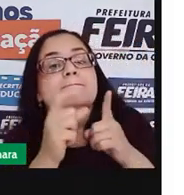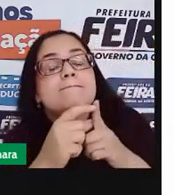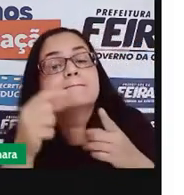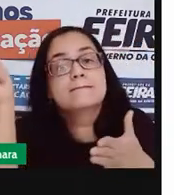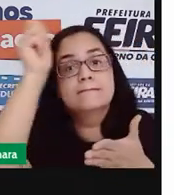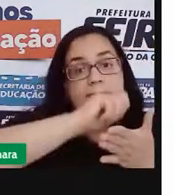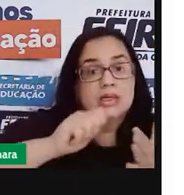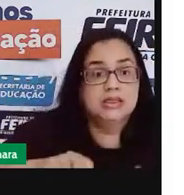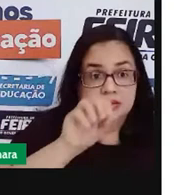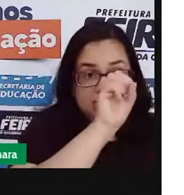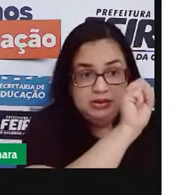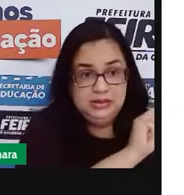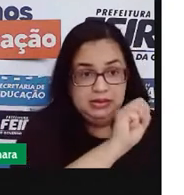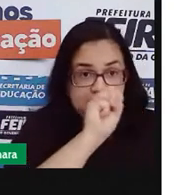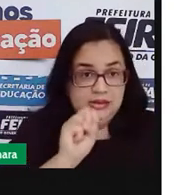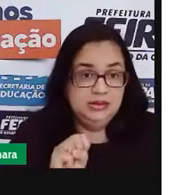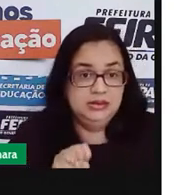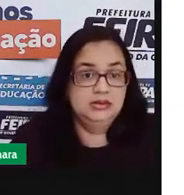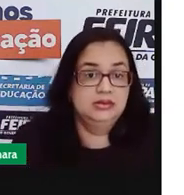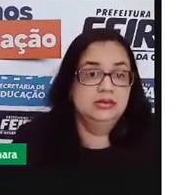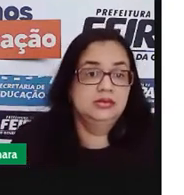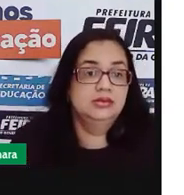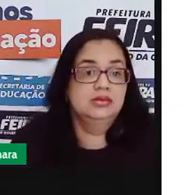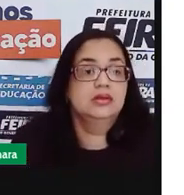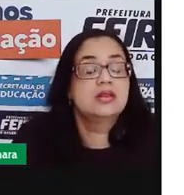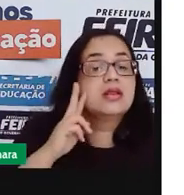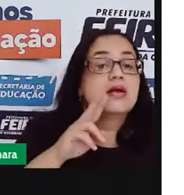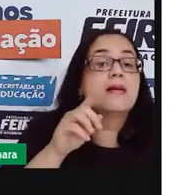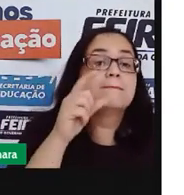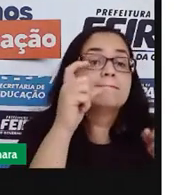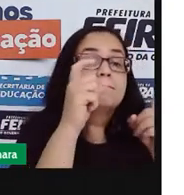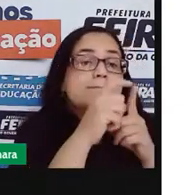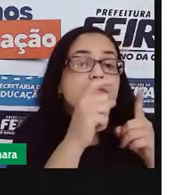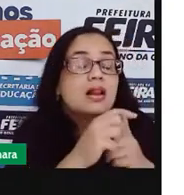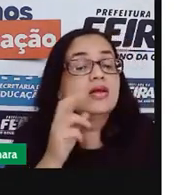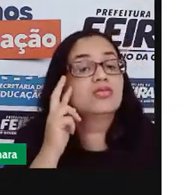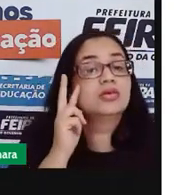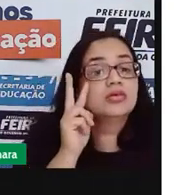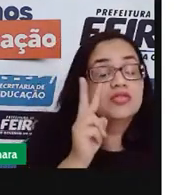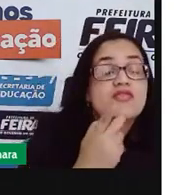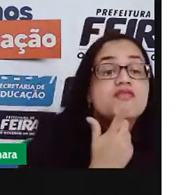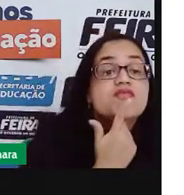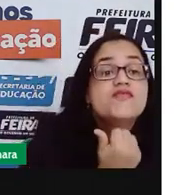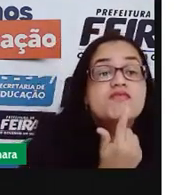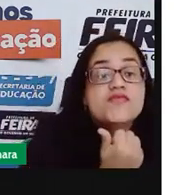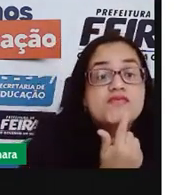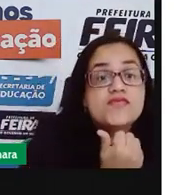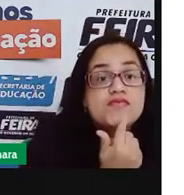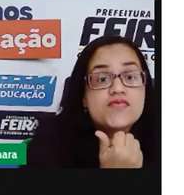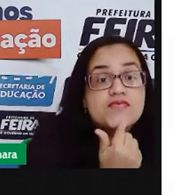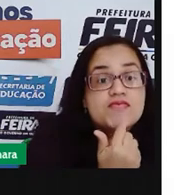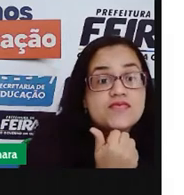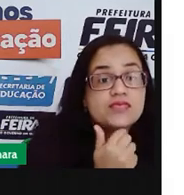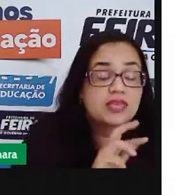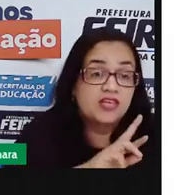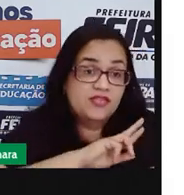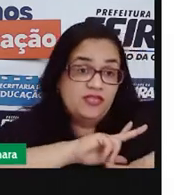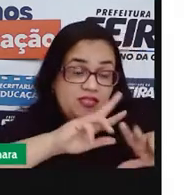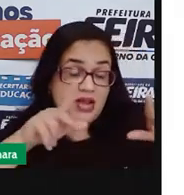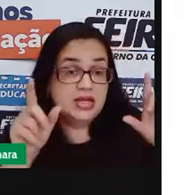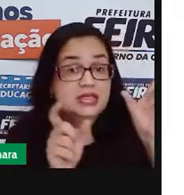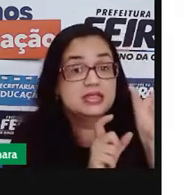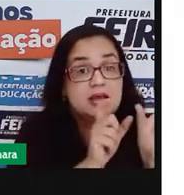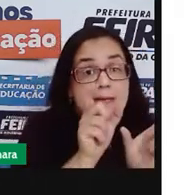escritas com S e F. Vamos lá? Nessas palavras que nós destacamos de vermelho ali, tinham várias palavras.